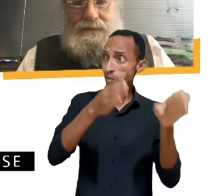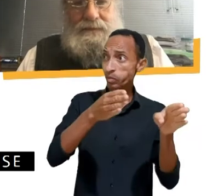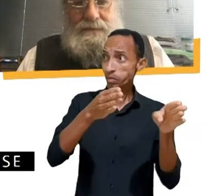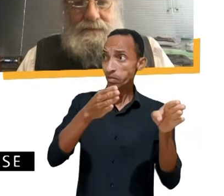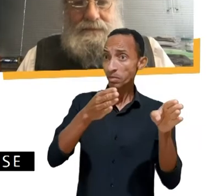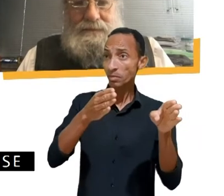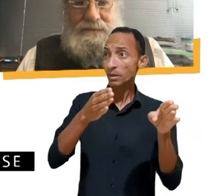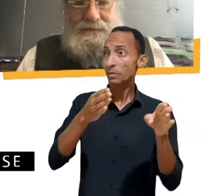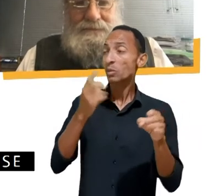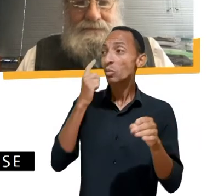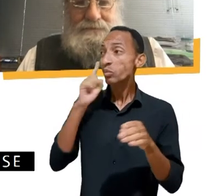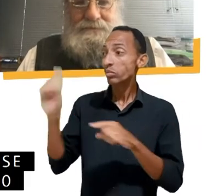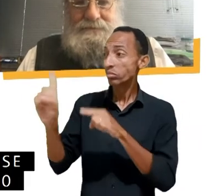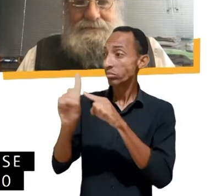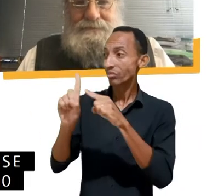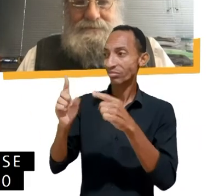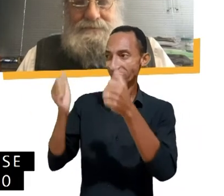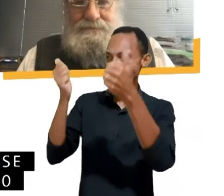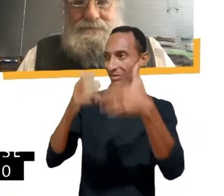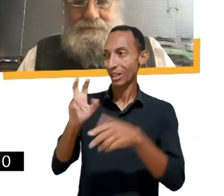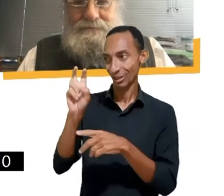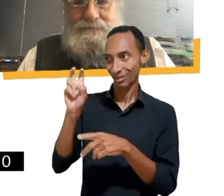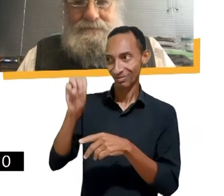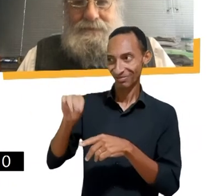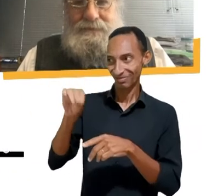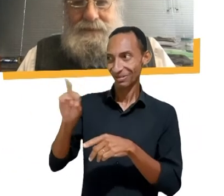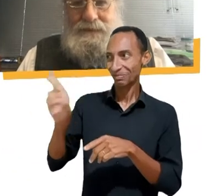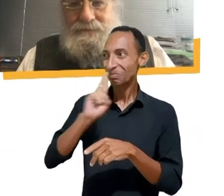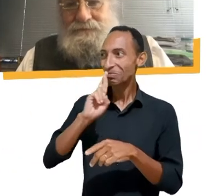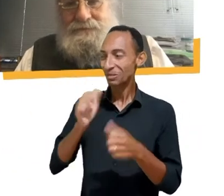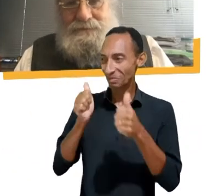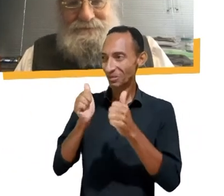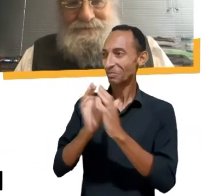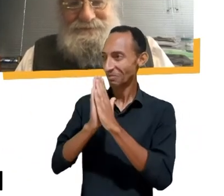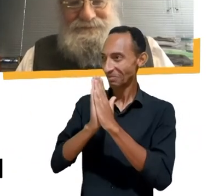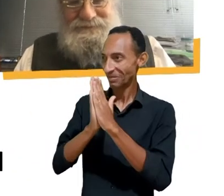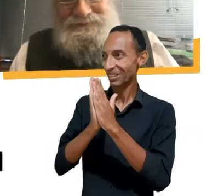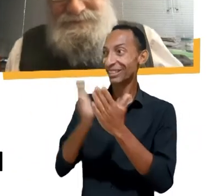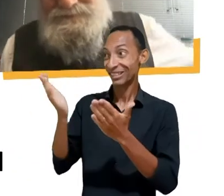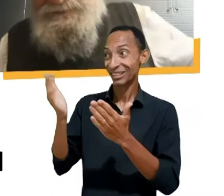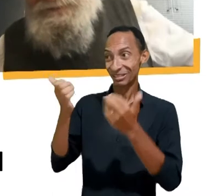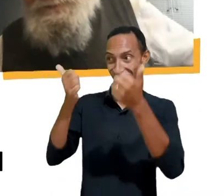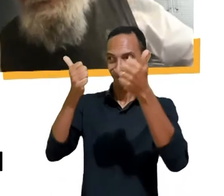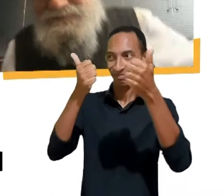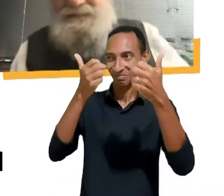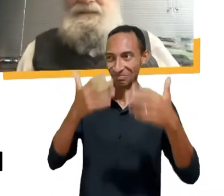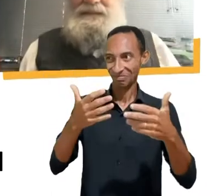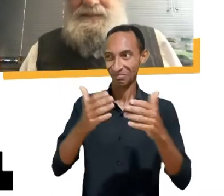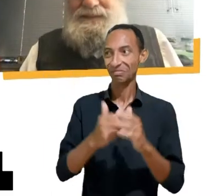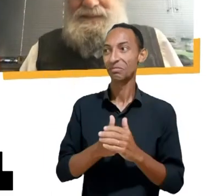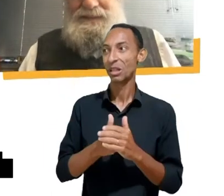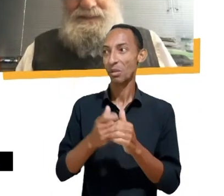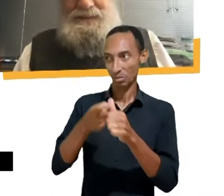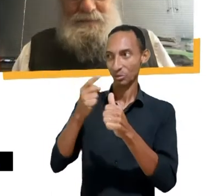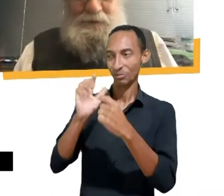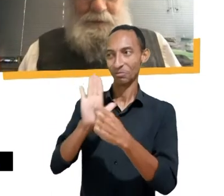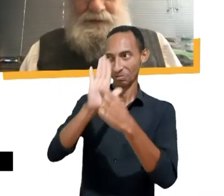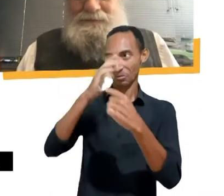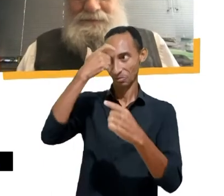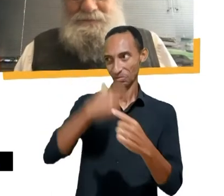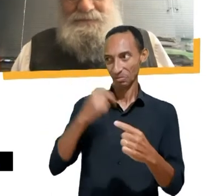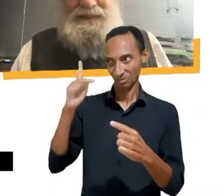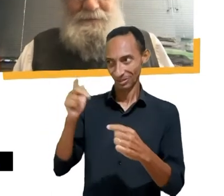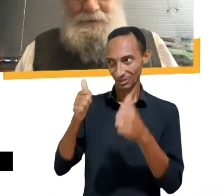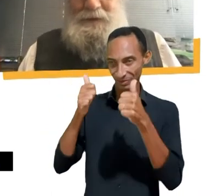o senhor tem cinco minutos para resposta e eu te peço, por favor, para fazer a sua autodescrição antes de iniciar. Está contigo.